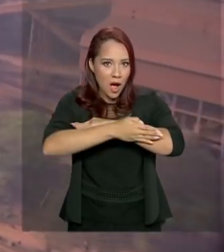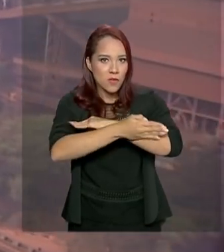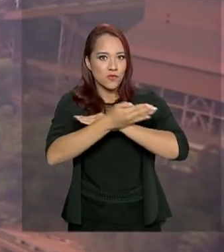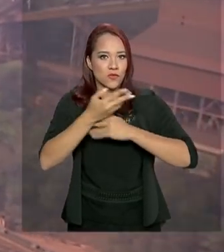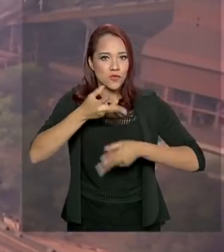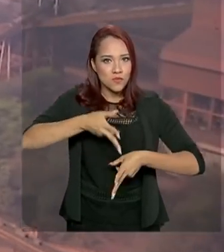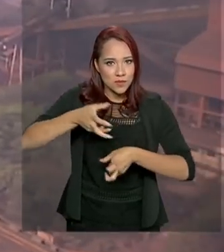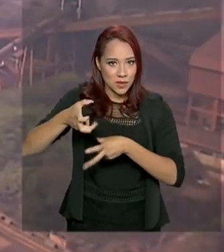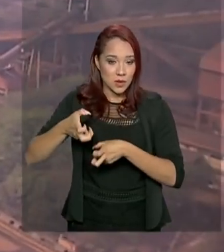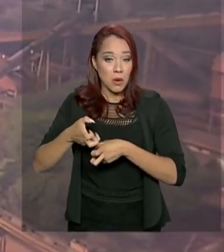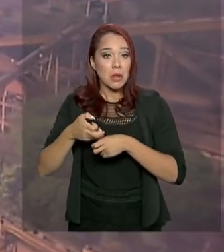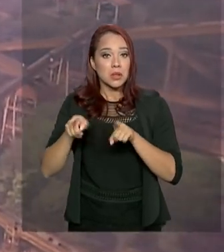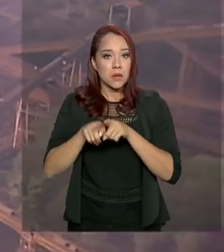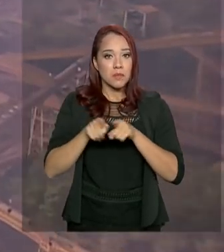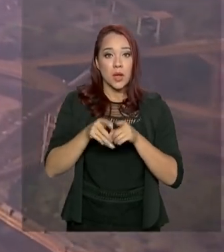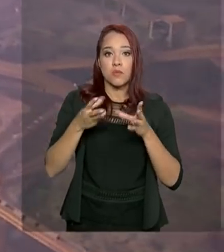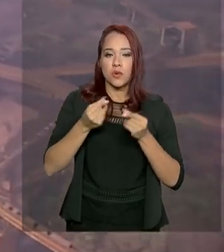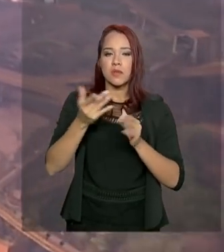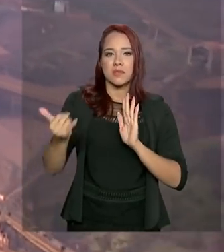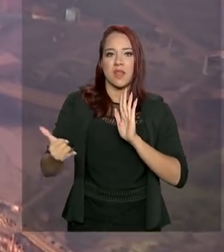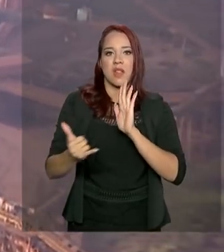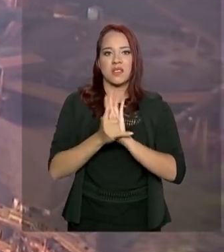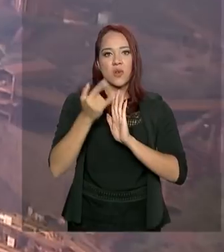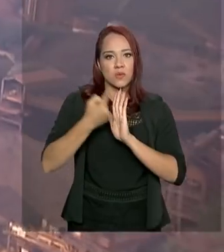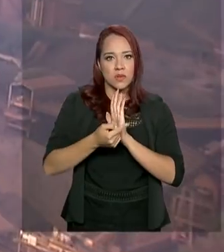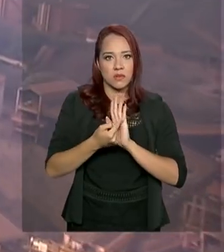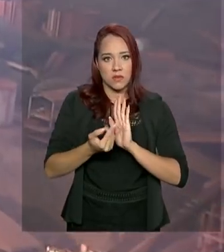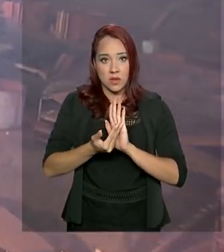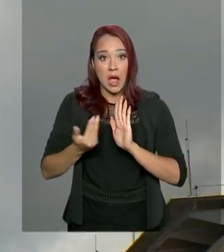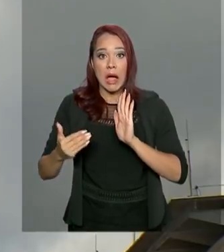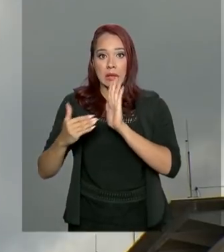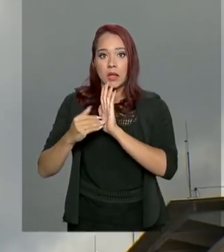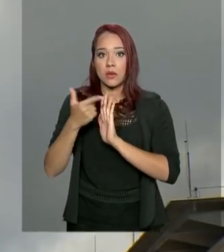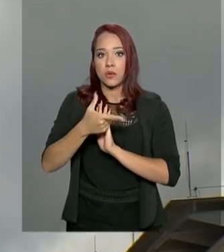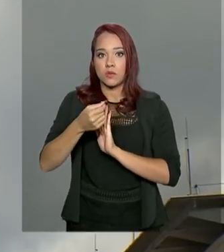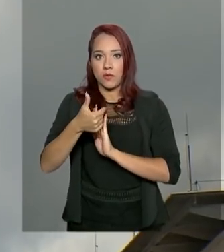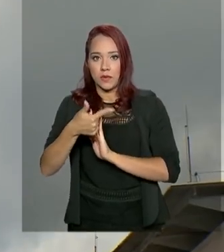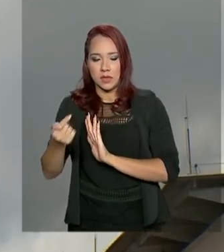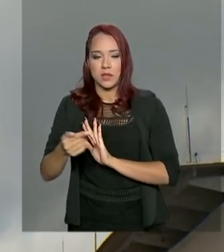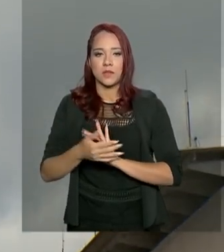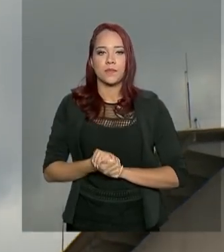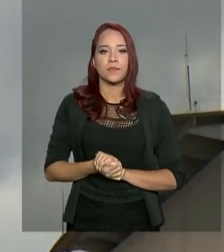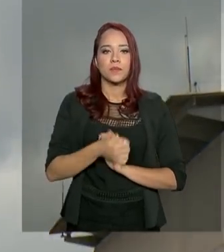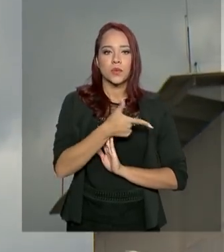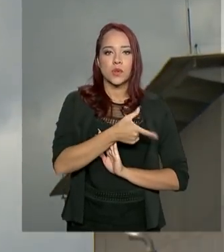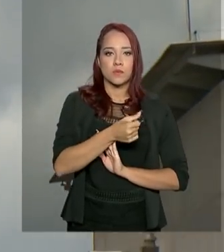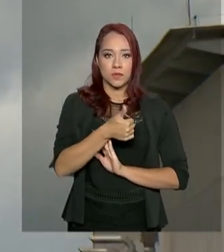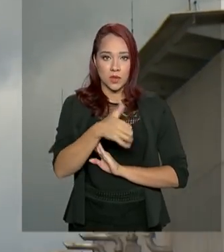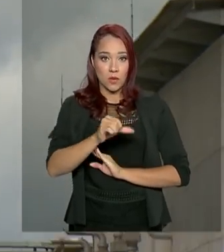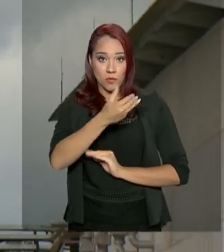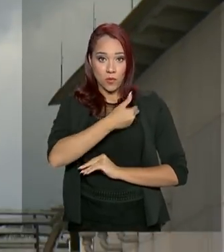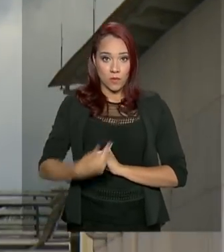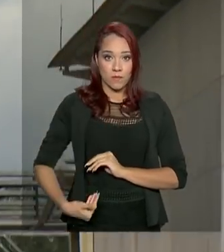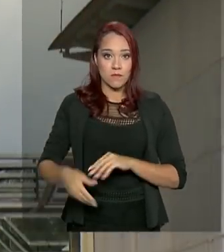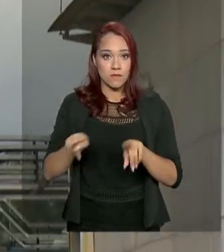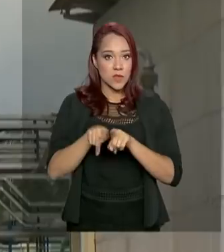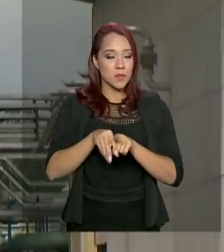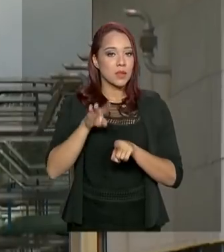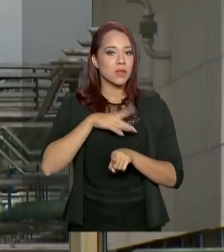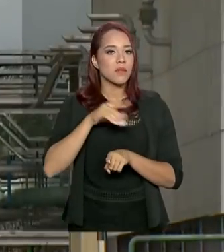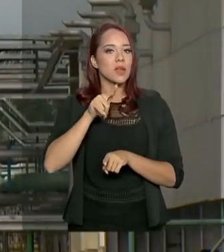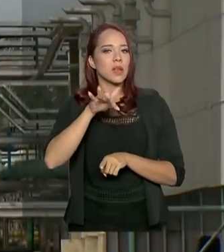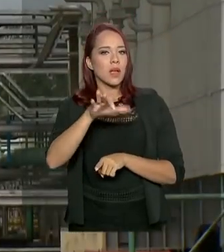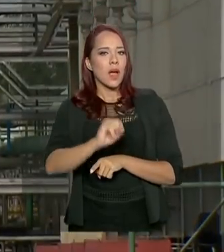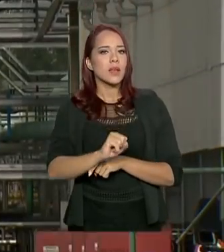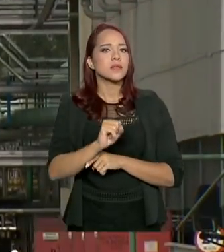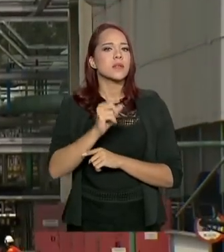cronograma de desativação de instalações até 2027. Em 2019, o governo também abriu o mercado de gás natural